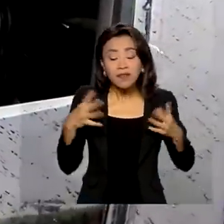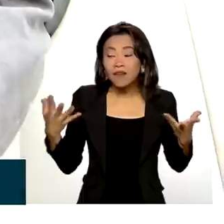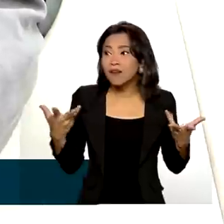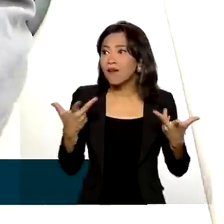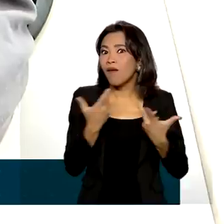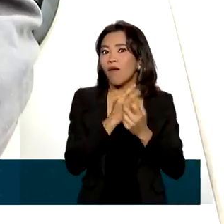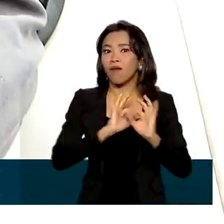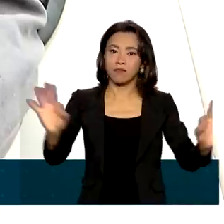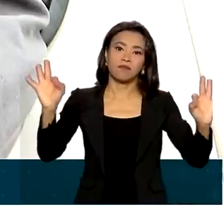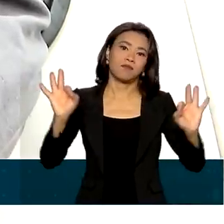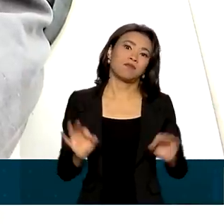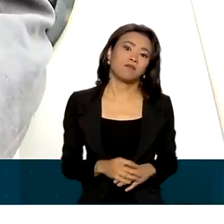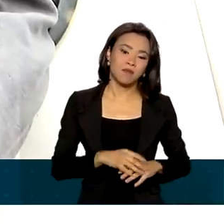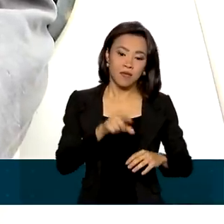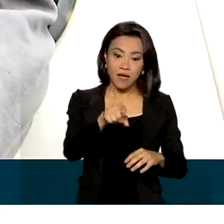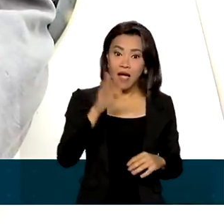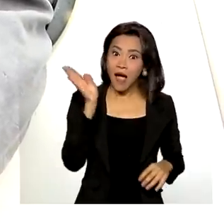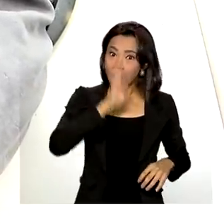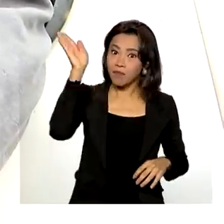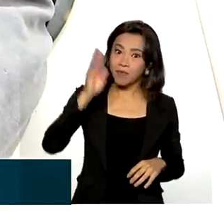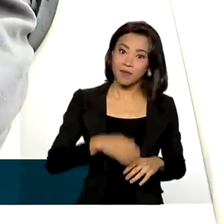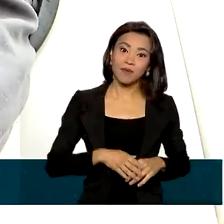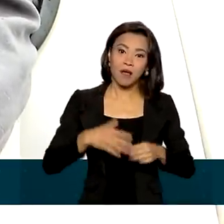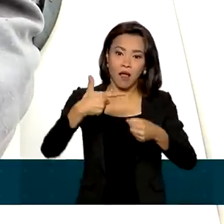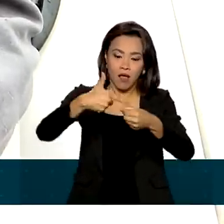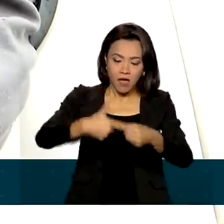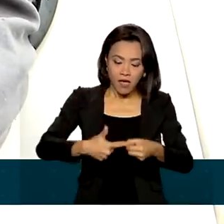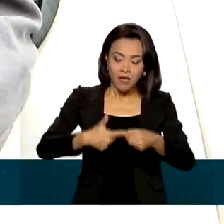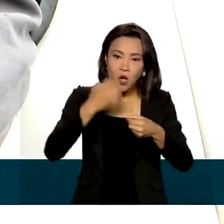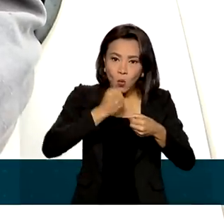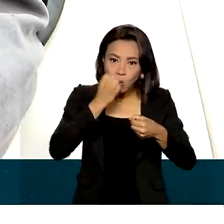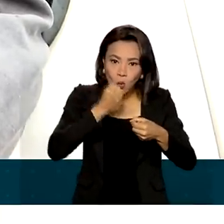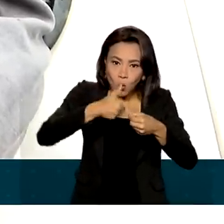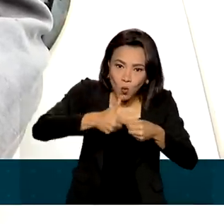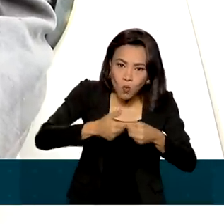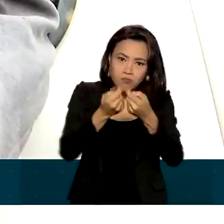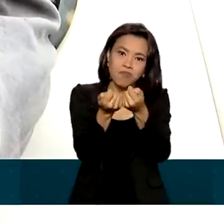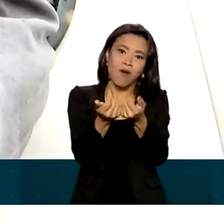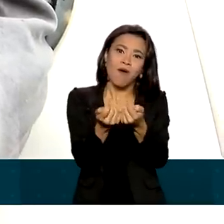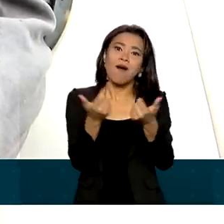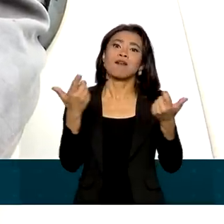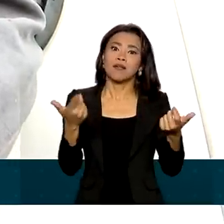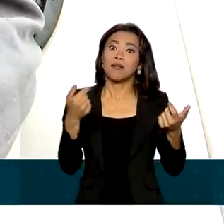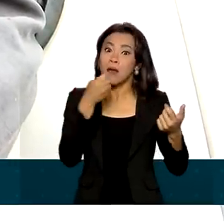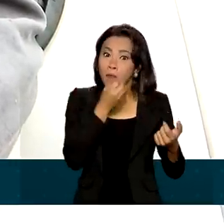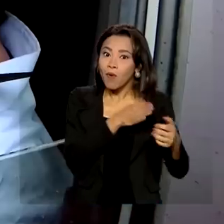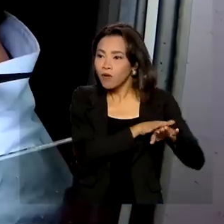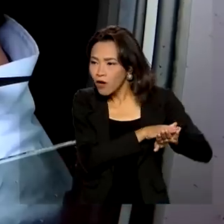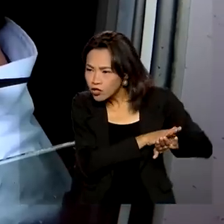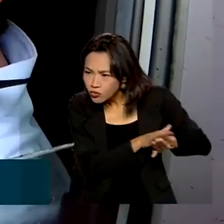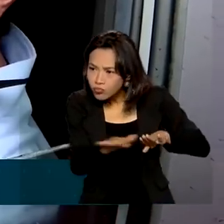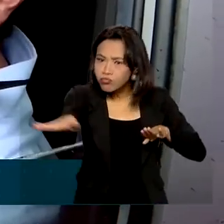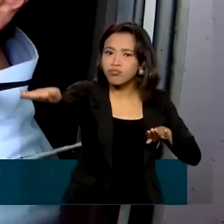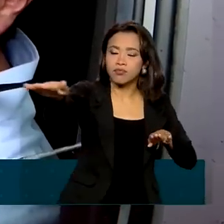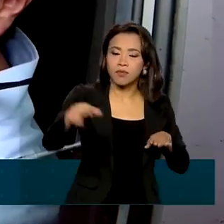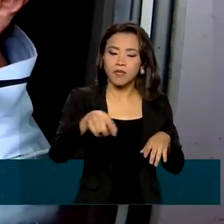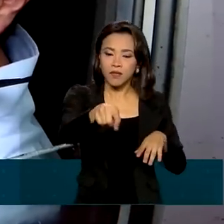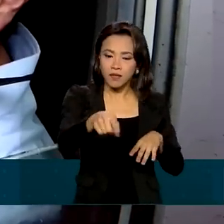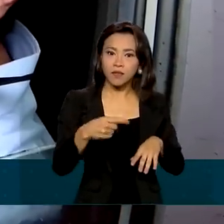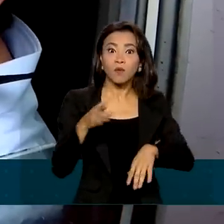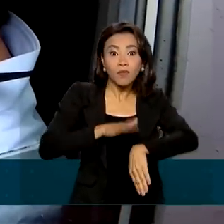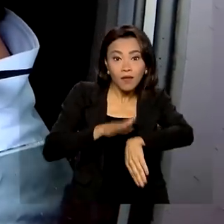motorista. É mais rápido, gasta menos diesel. A realidade é essa, porque corta caminho. Viabilizar o tempo,